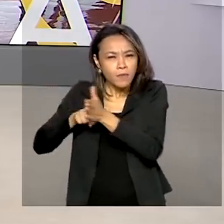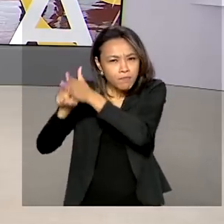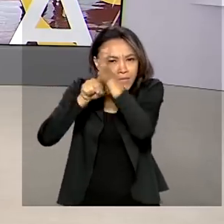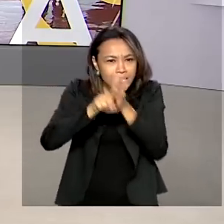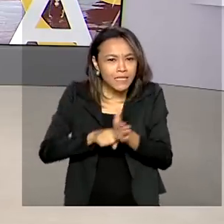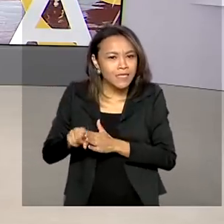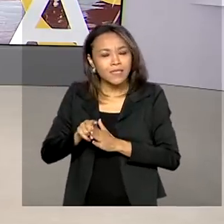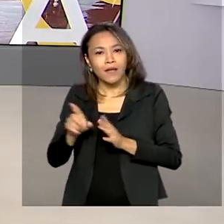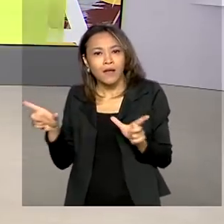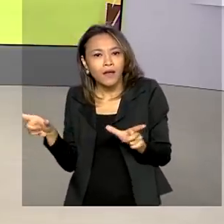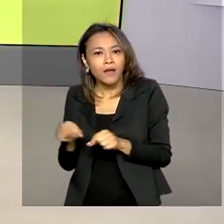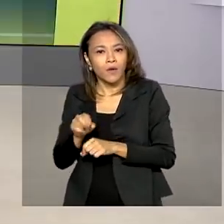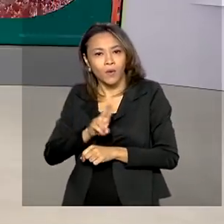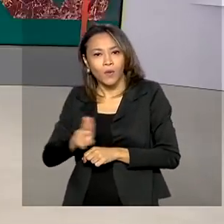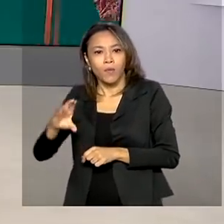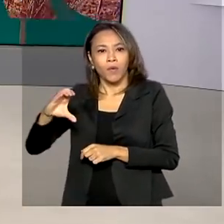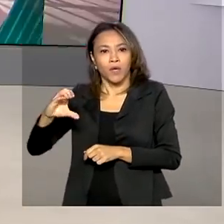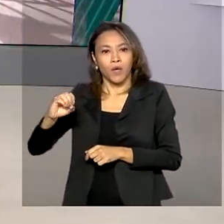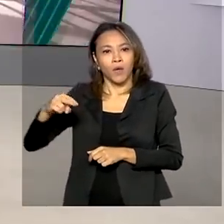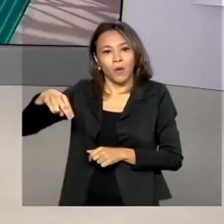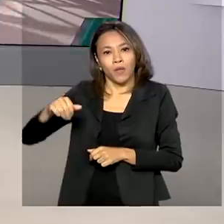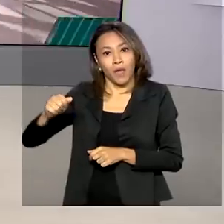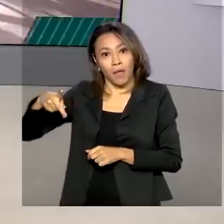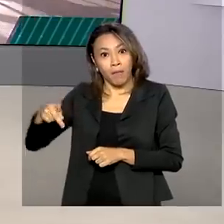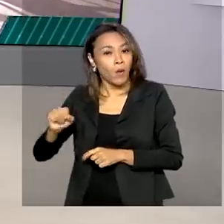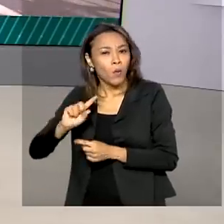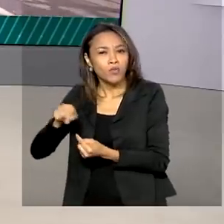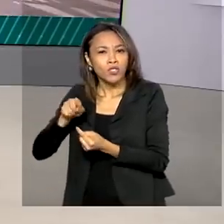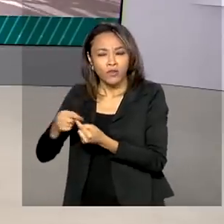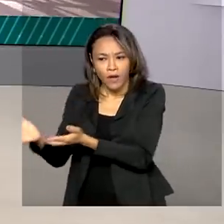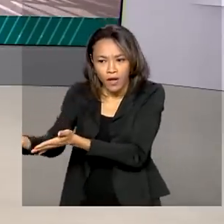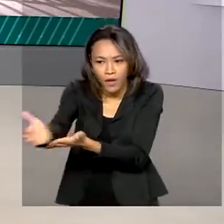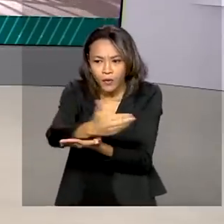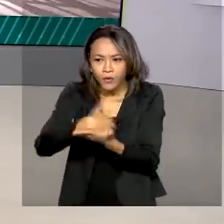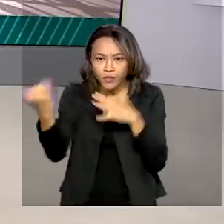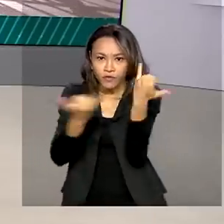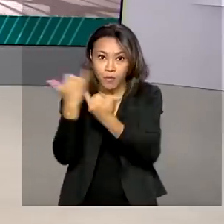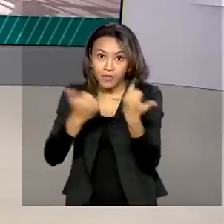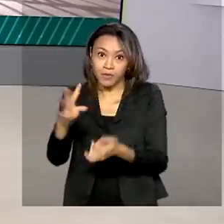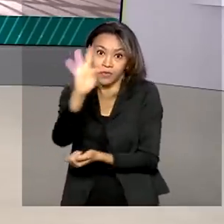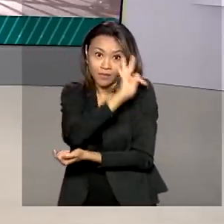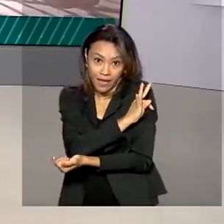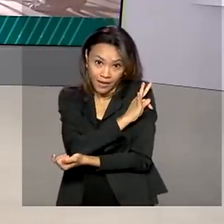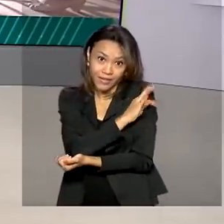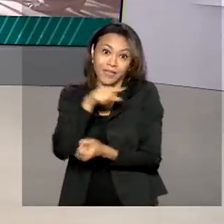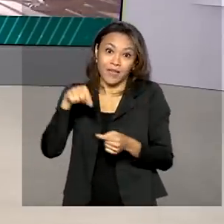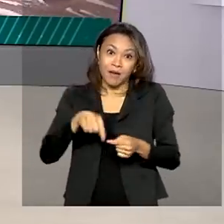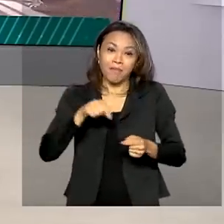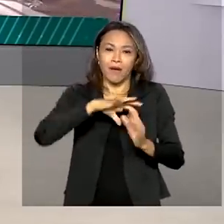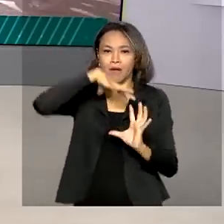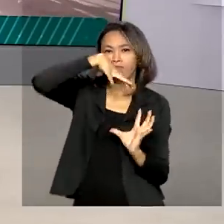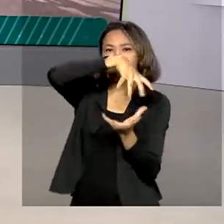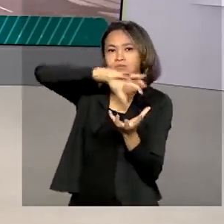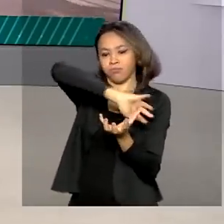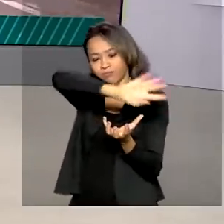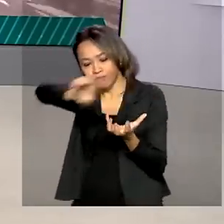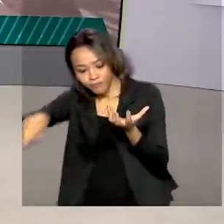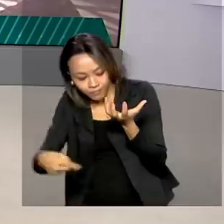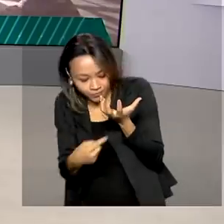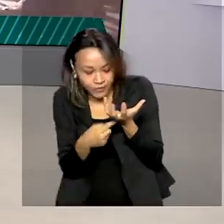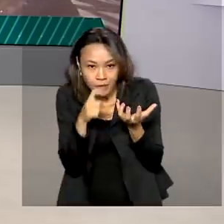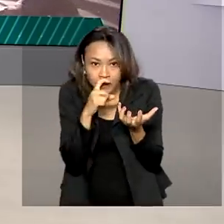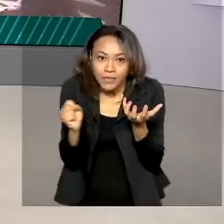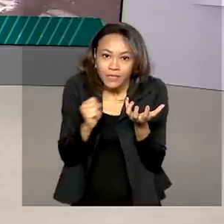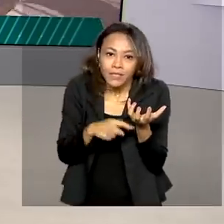CONAPA. Ele vai reunir informações técnicas para a atuação do Programa Antártico Brasileiro e facilitar a participação do país em